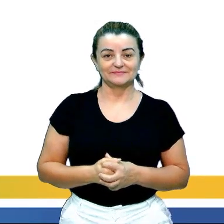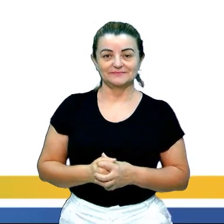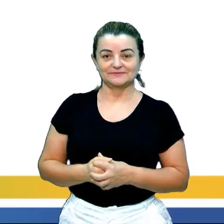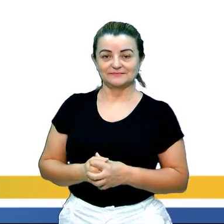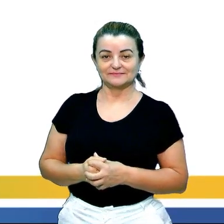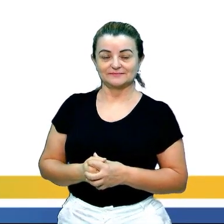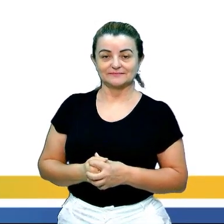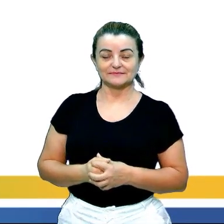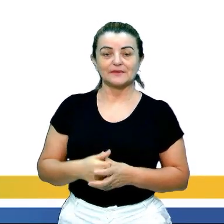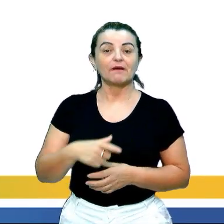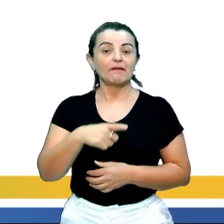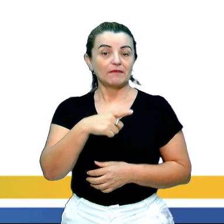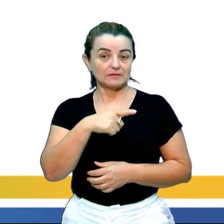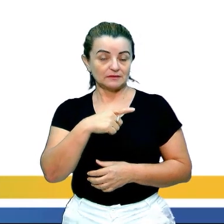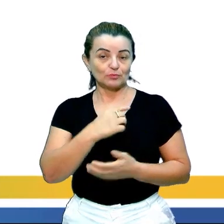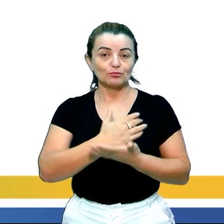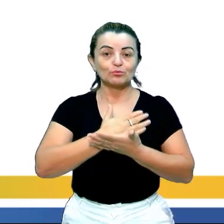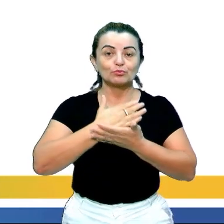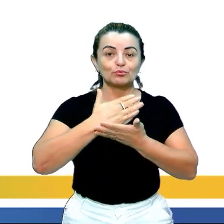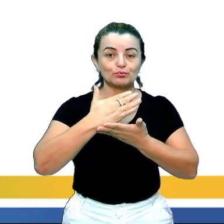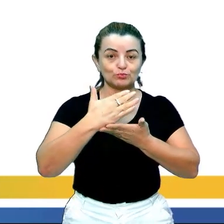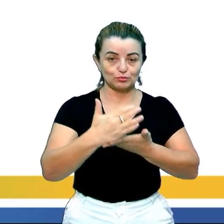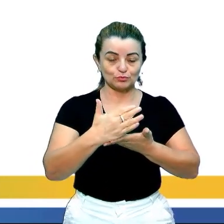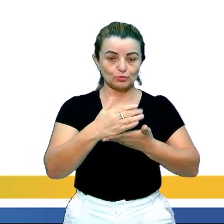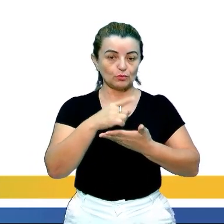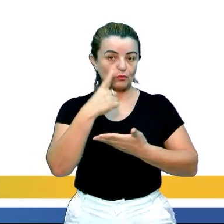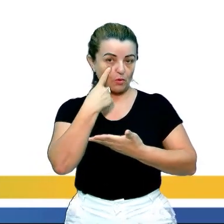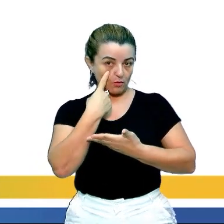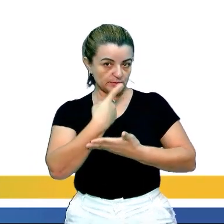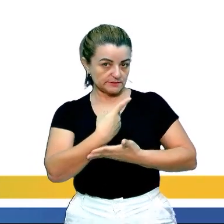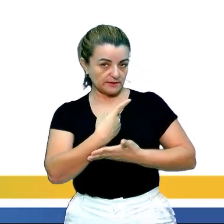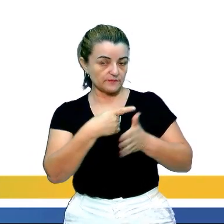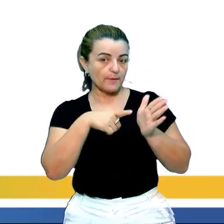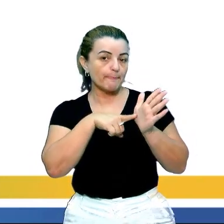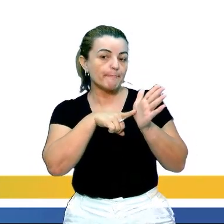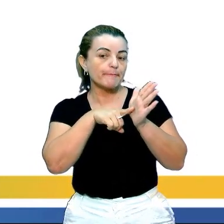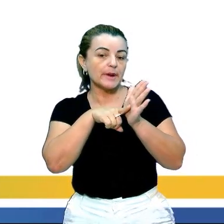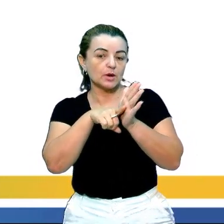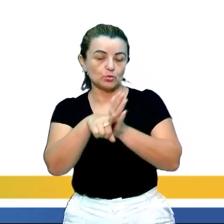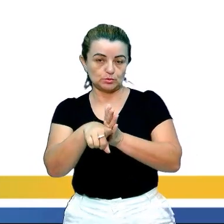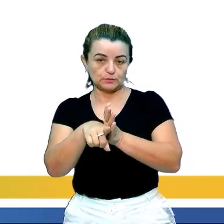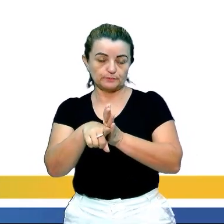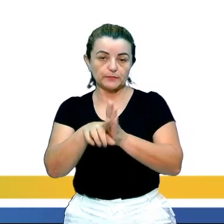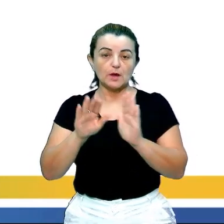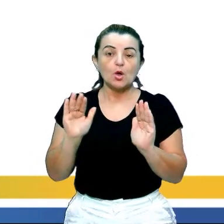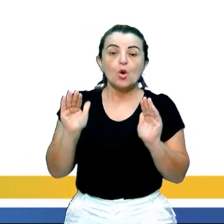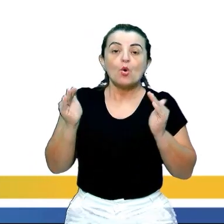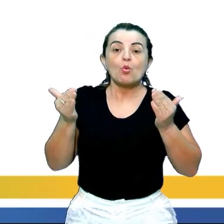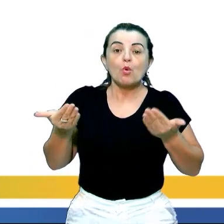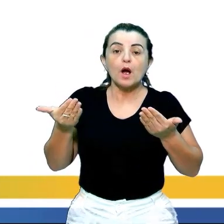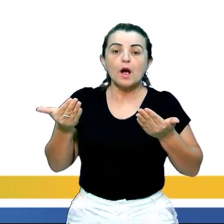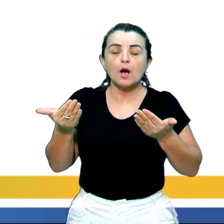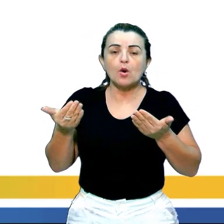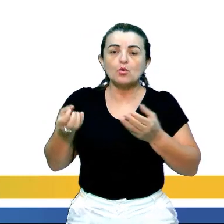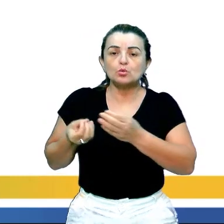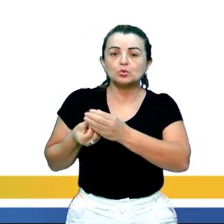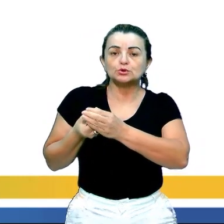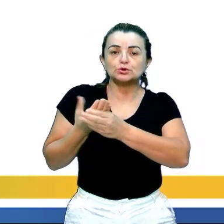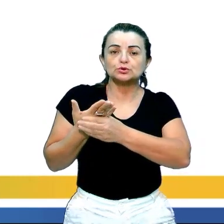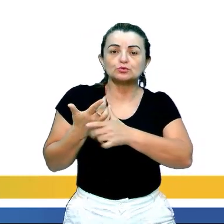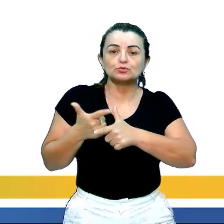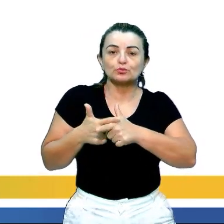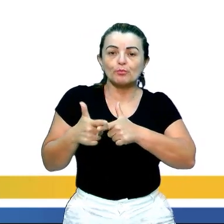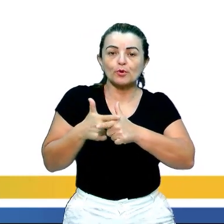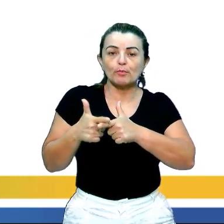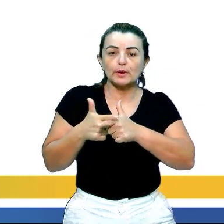E aí eu trouxe uma introdução com uma pergunta, né, com um questionamento. Qual é a origem do problema da